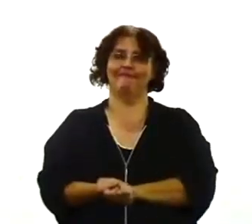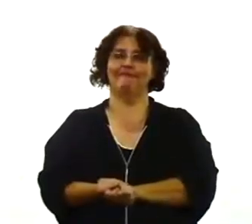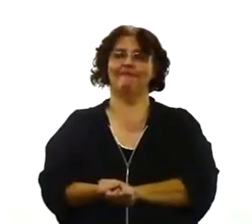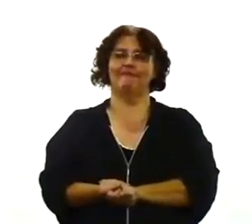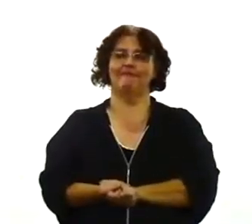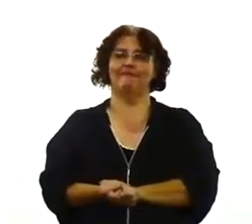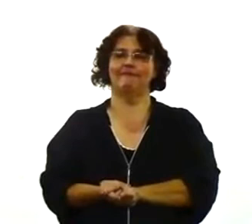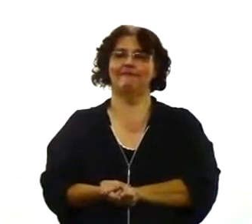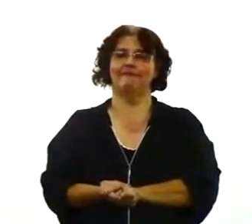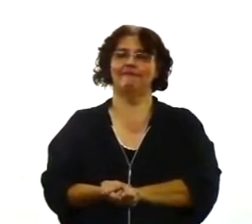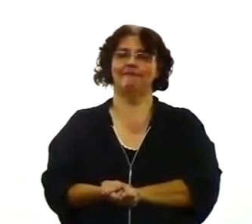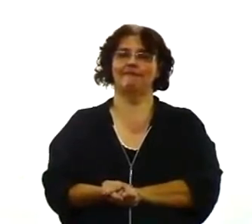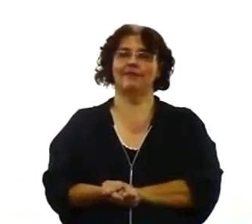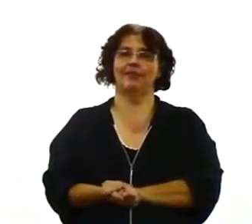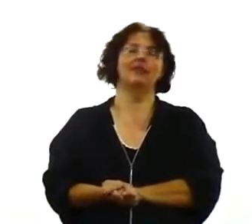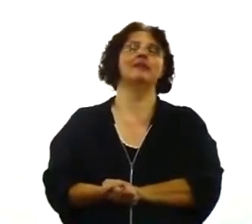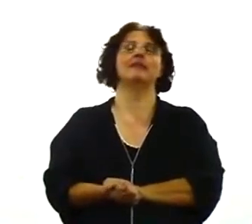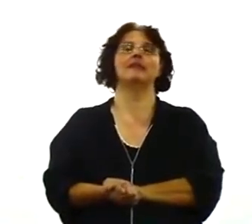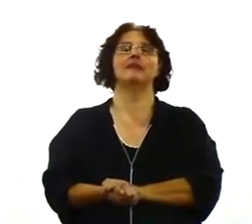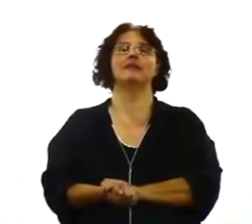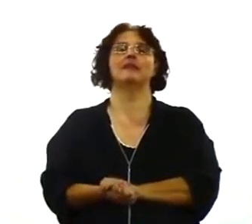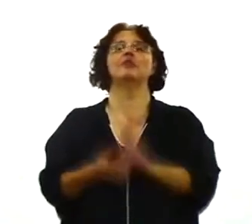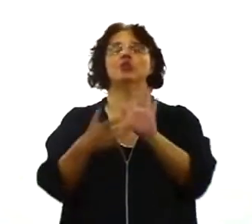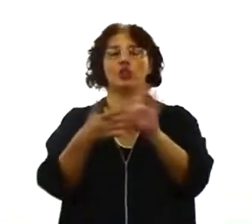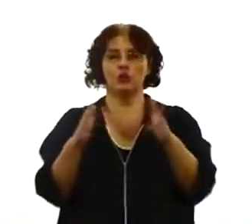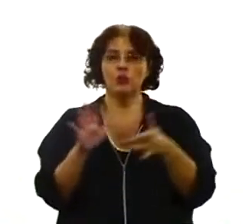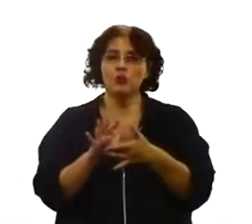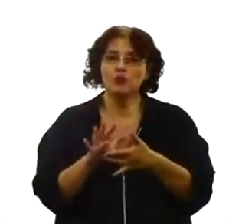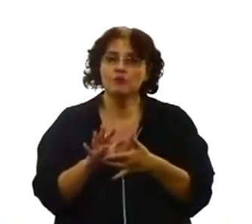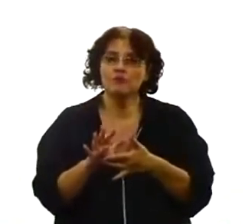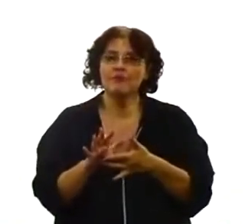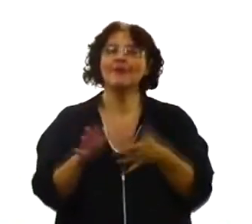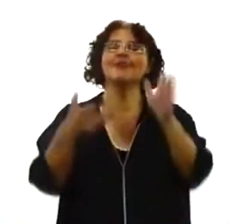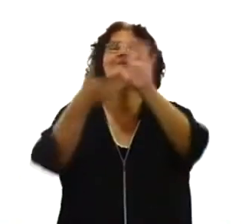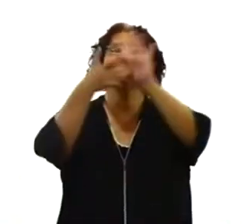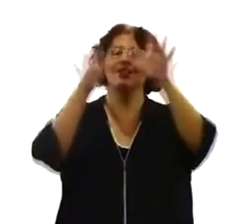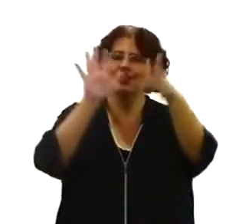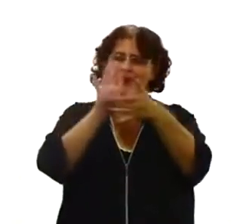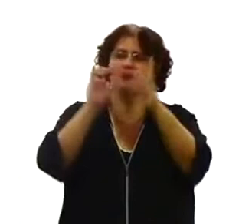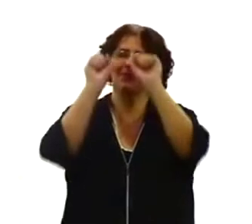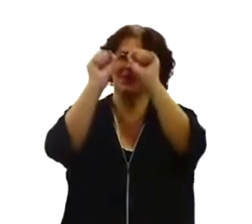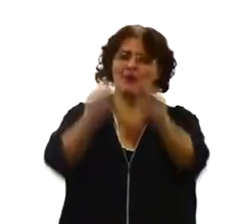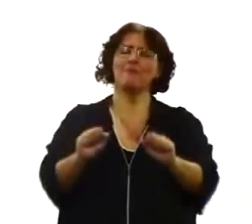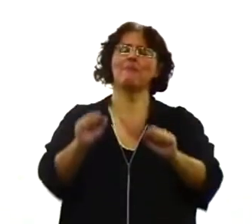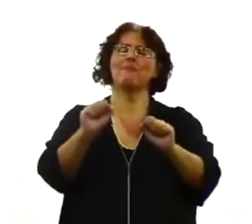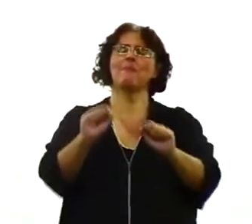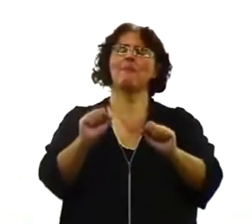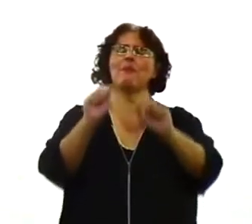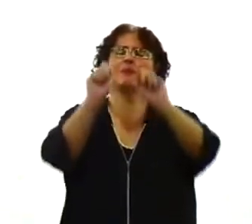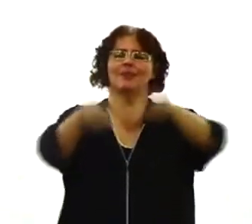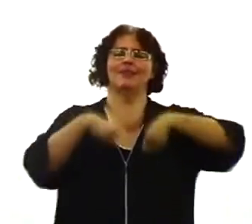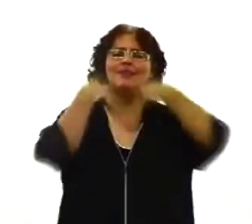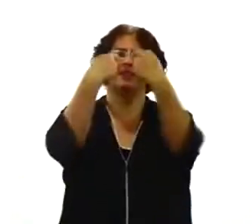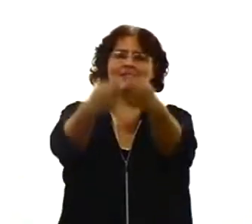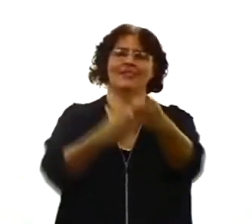ressuscitado. Este é Jesus. Por isso ele tem o poder de dar a vida. Ele não